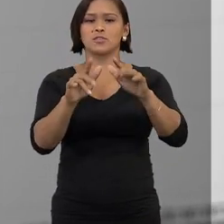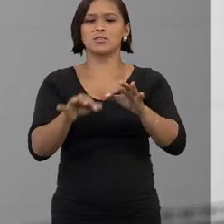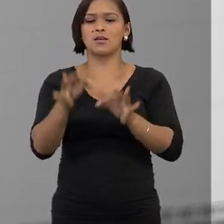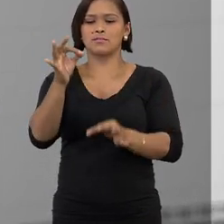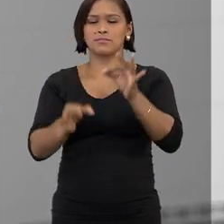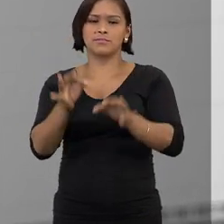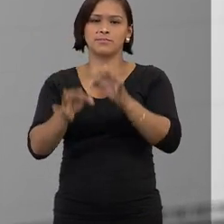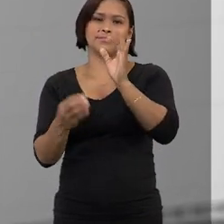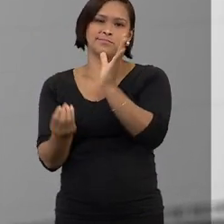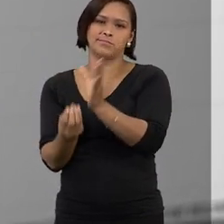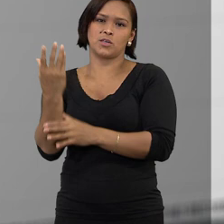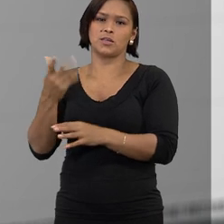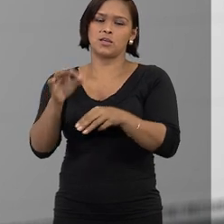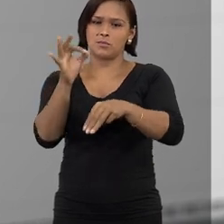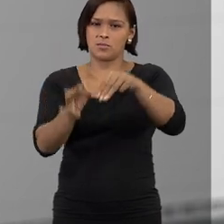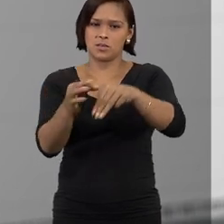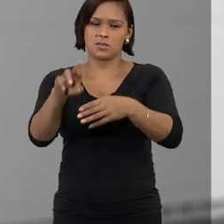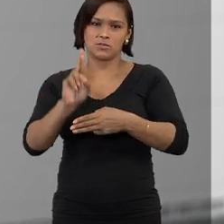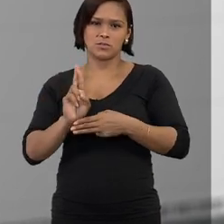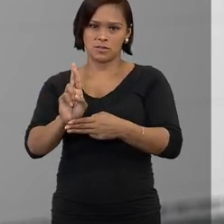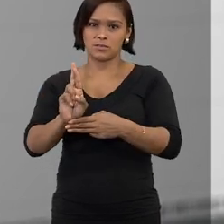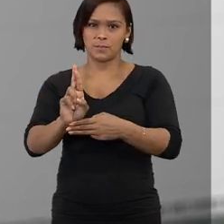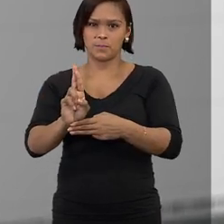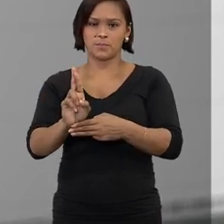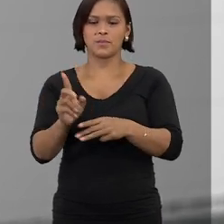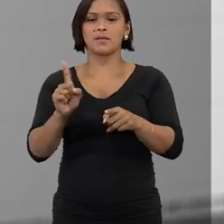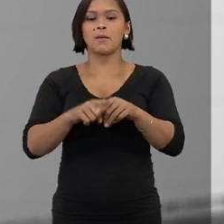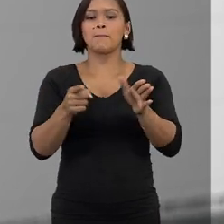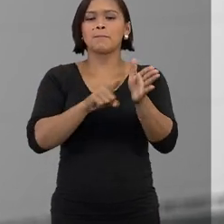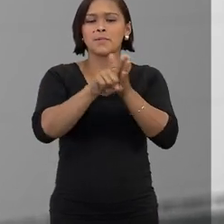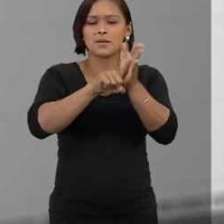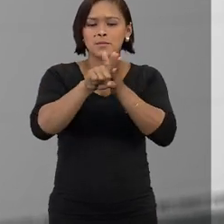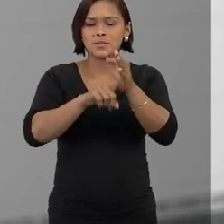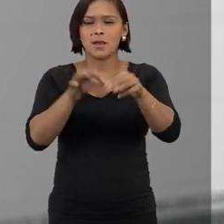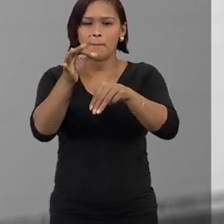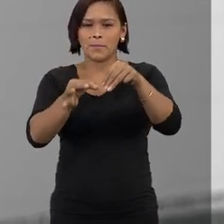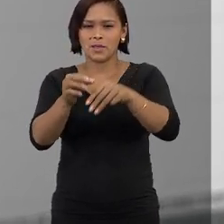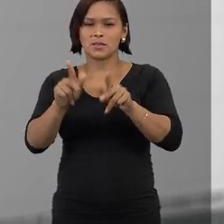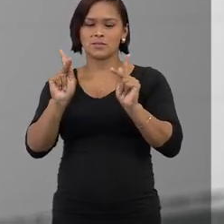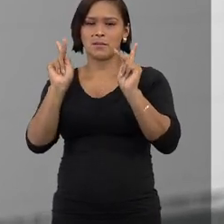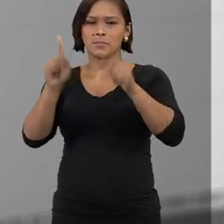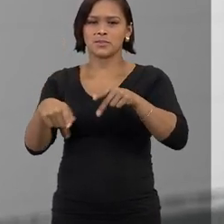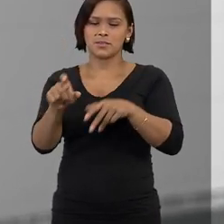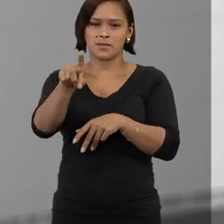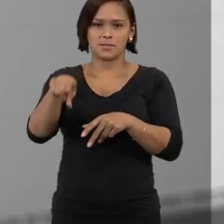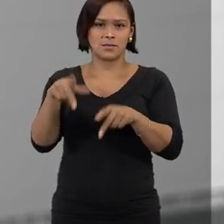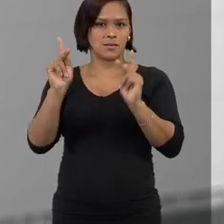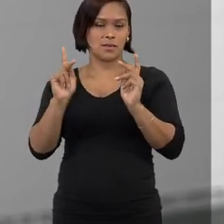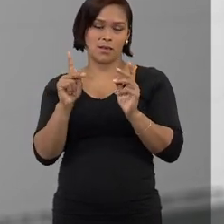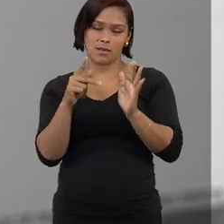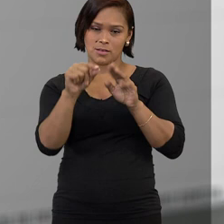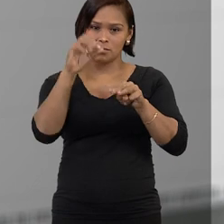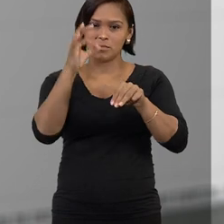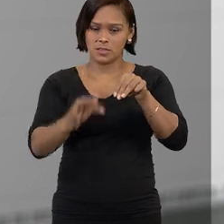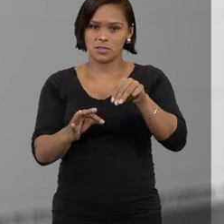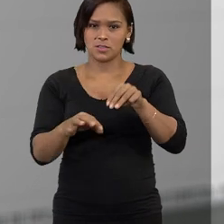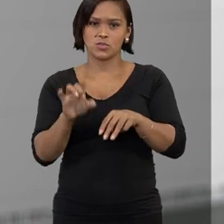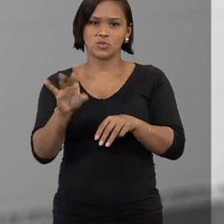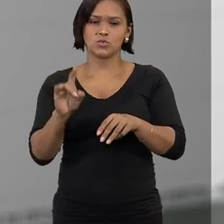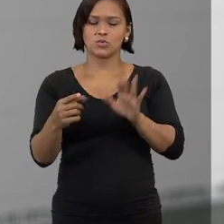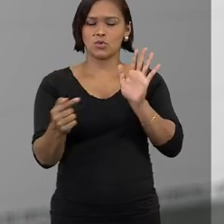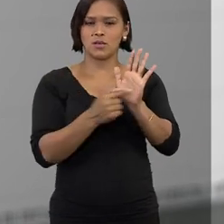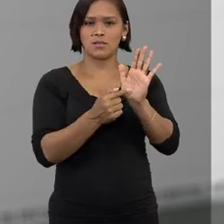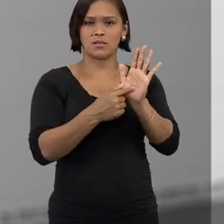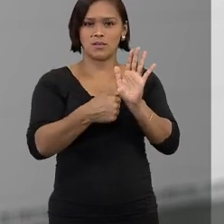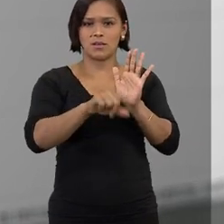órgão julgador e por ministro relator. Para pesquisar por ministros aposentados e ex-ministros, basta clicar